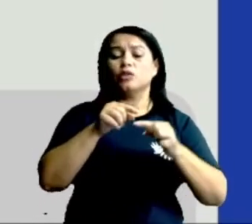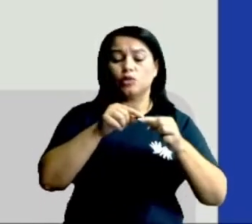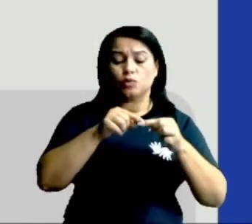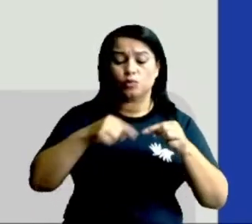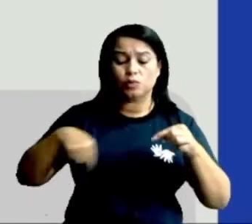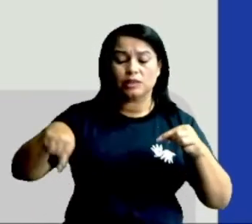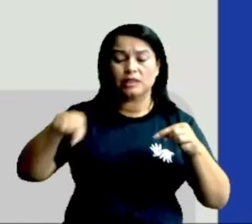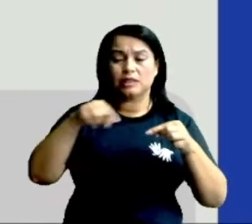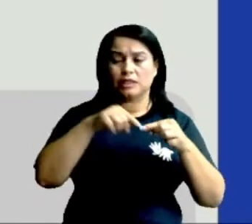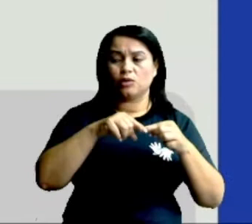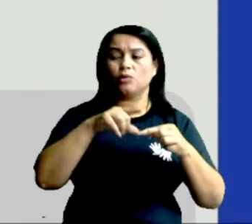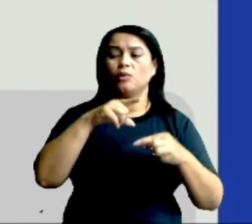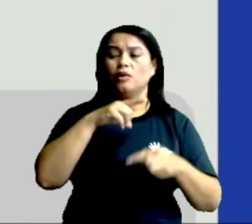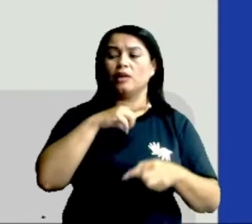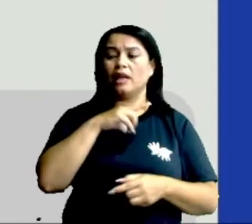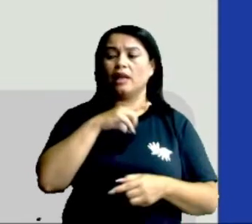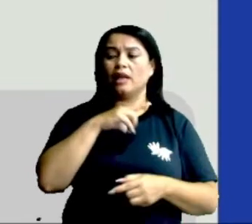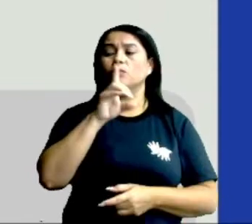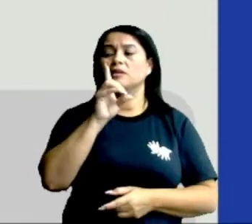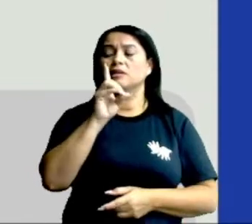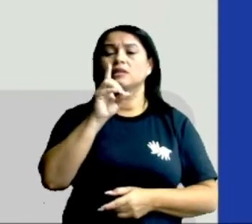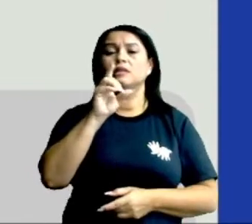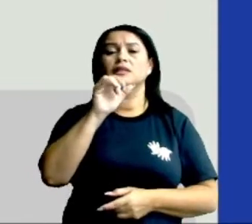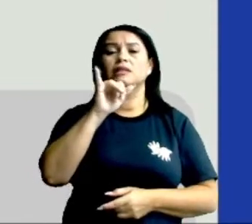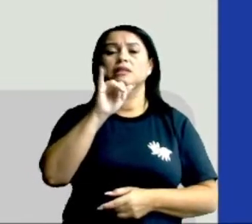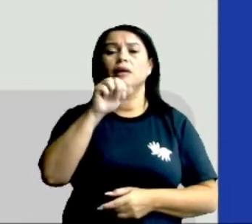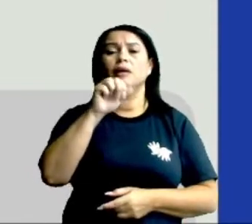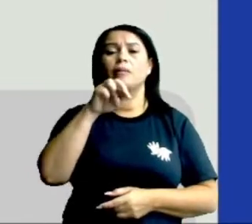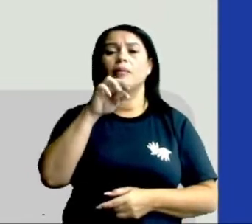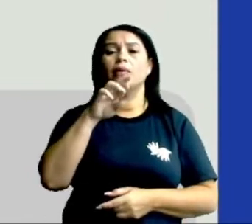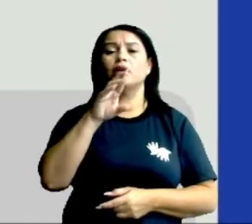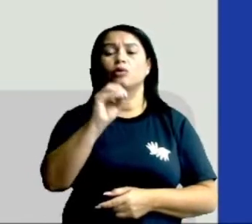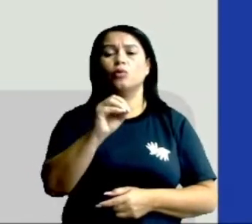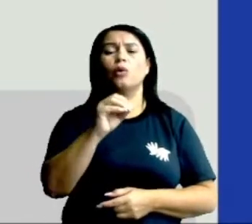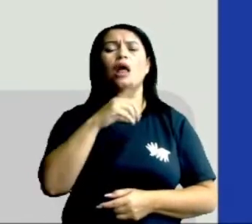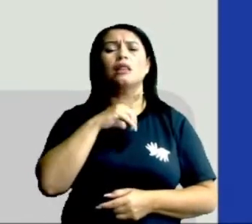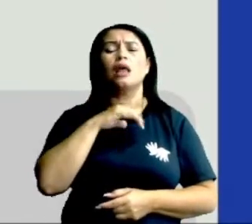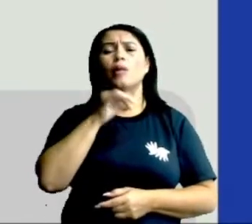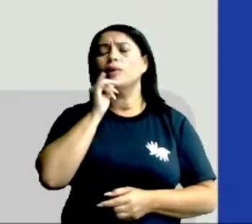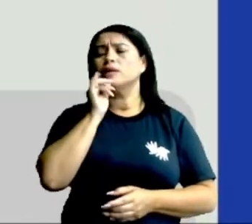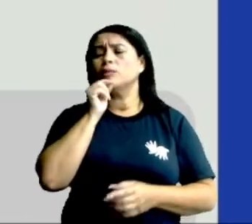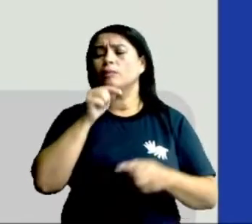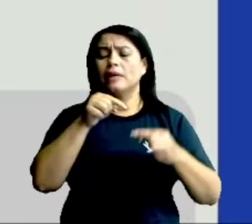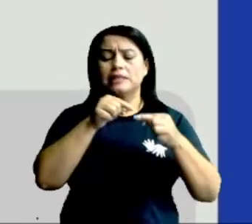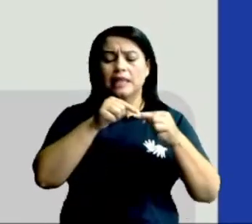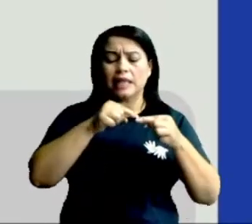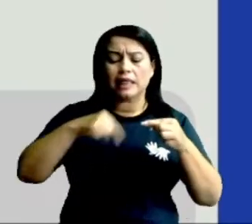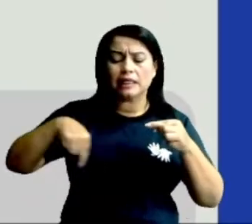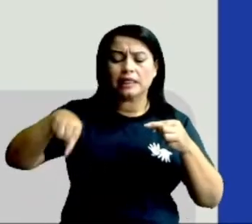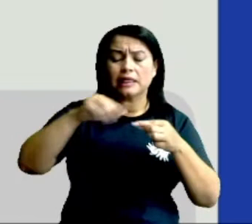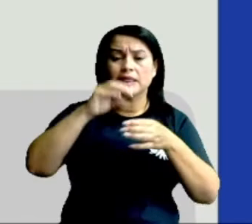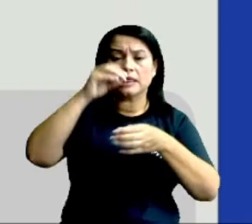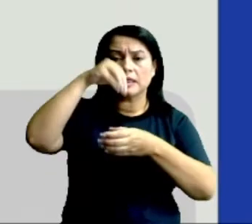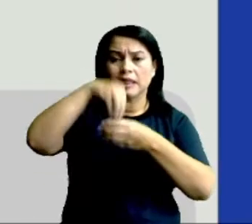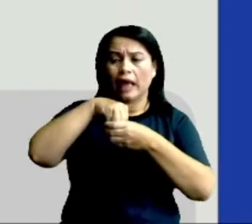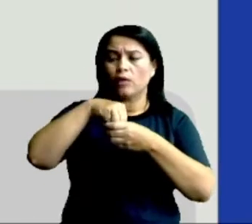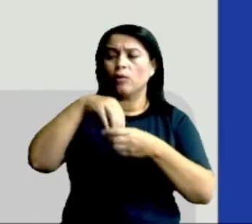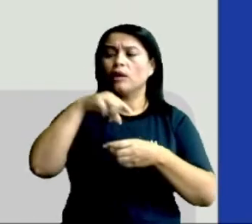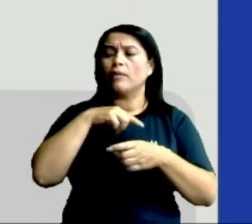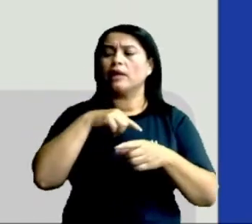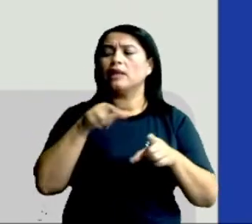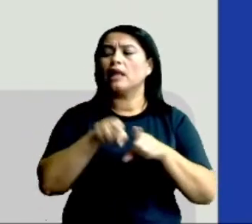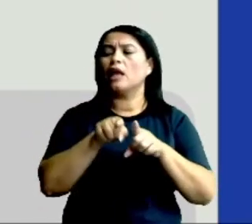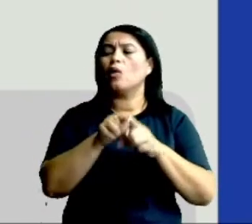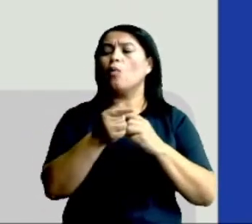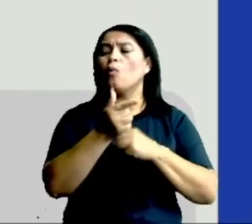que constitui em um segmento que passa pelo centro do círculo. Outro segmento importante